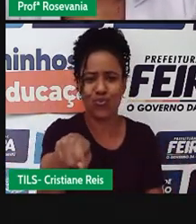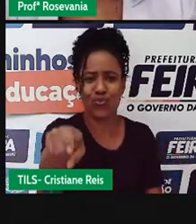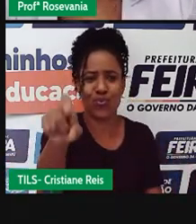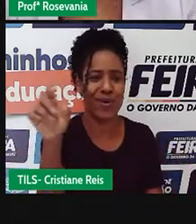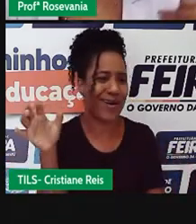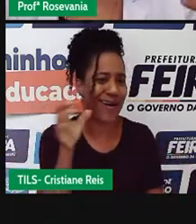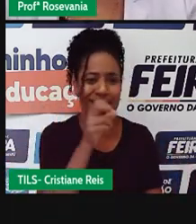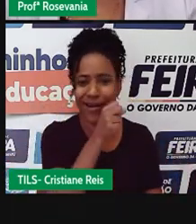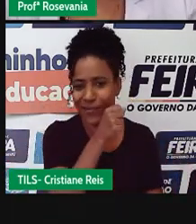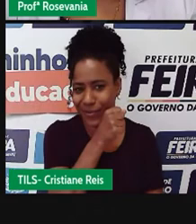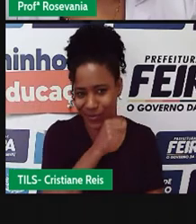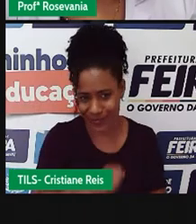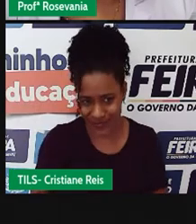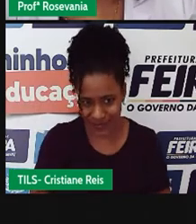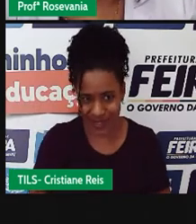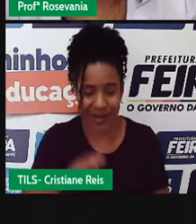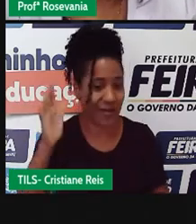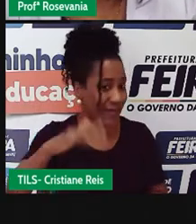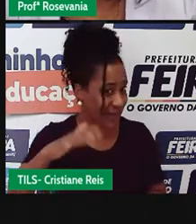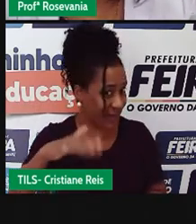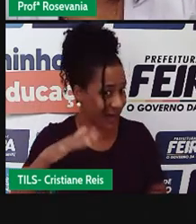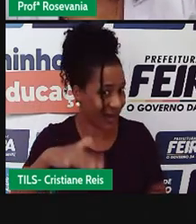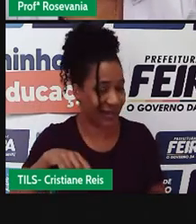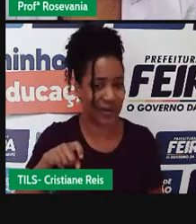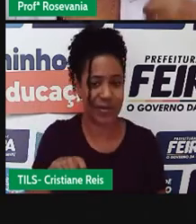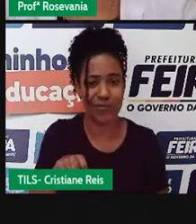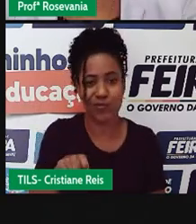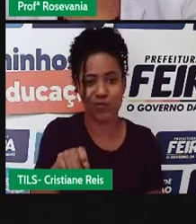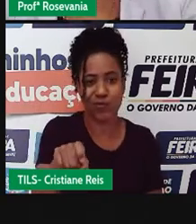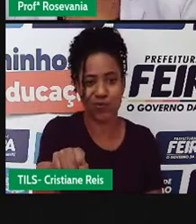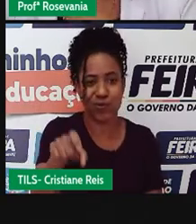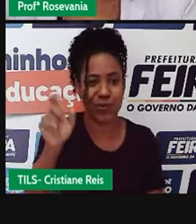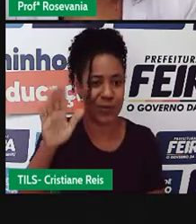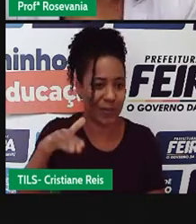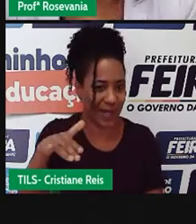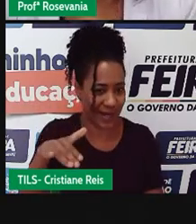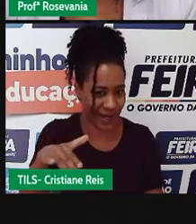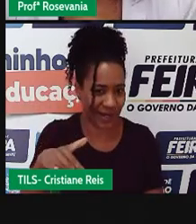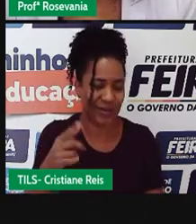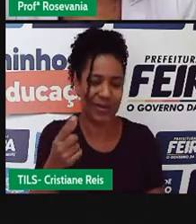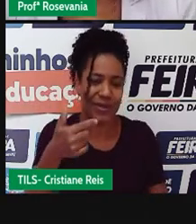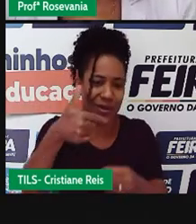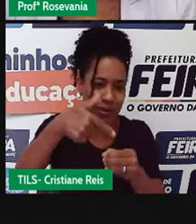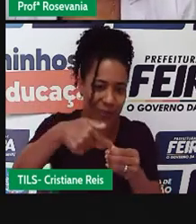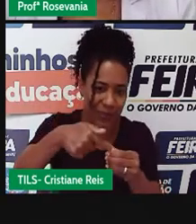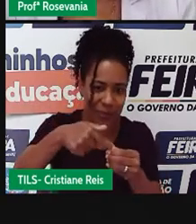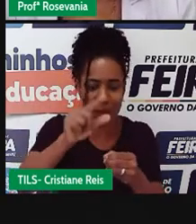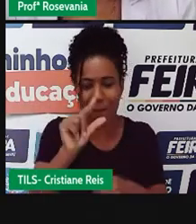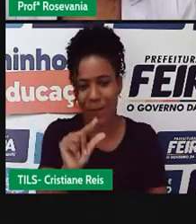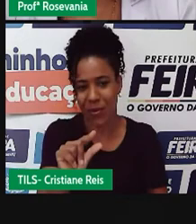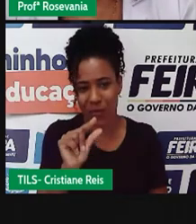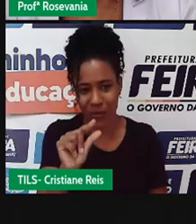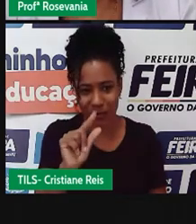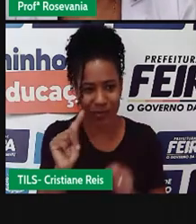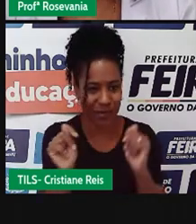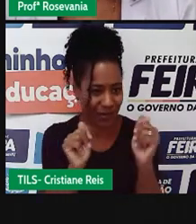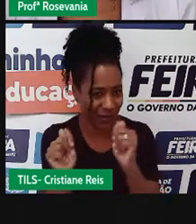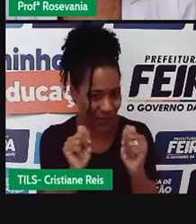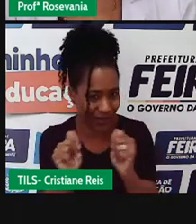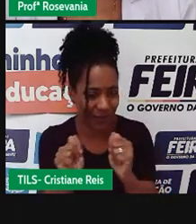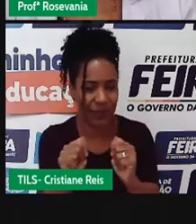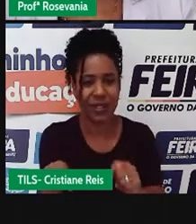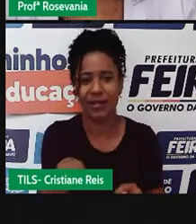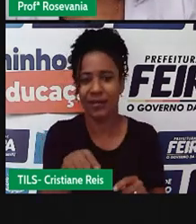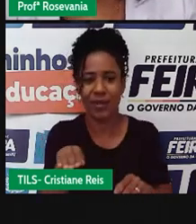determinado lugar, é mais barato porque ela consome menos, você tem mais espaço, né, pra poder estacionar,